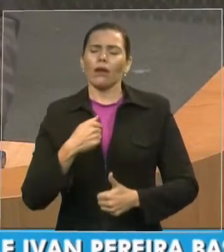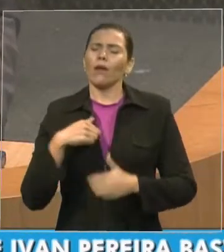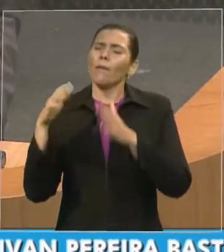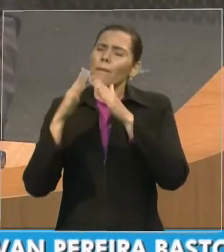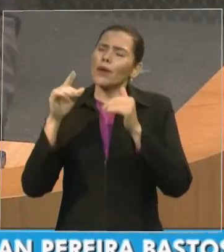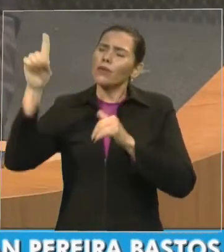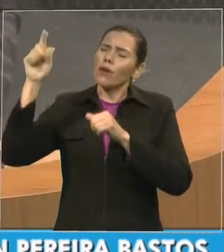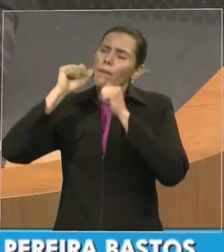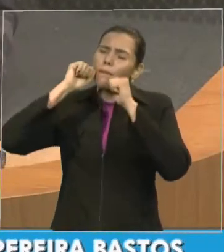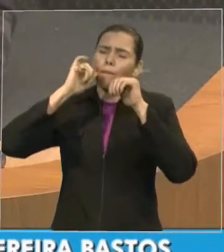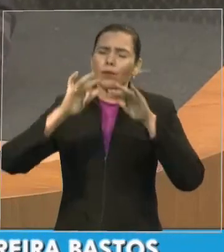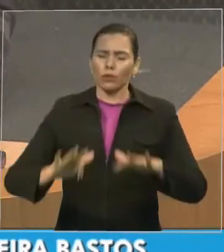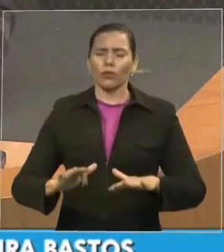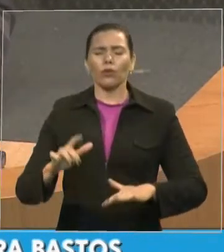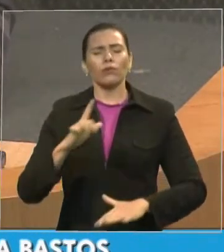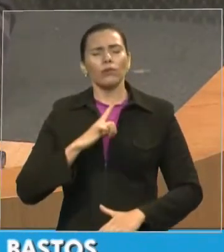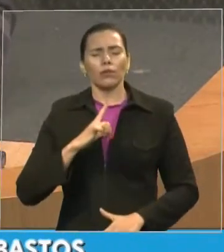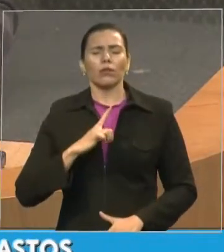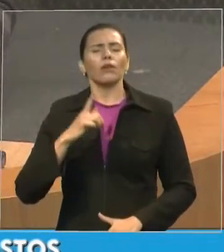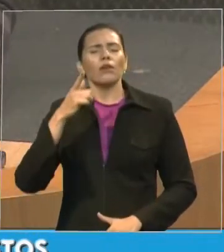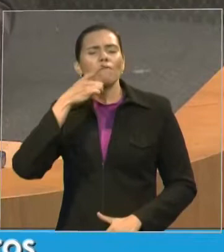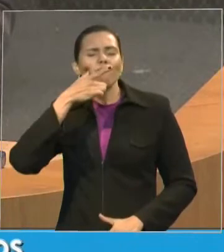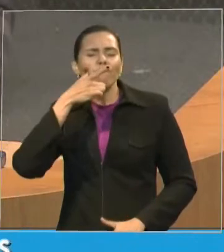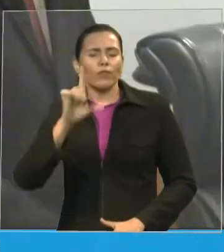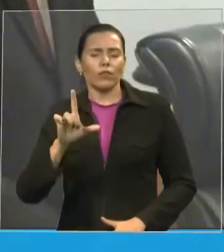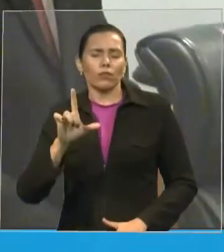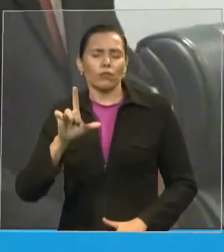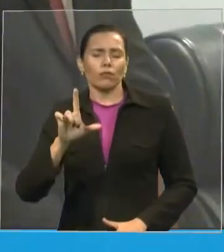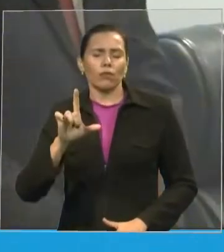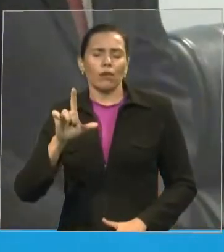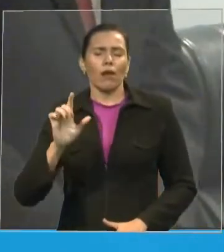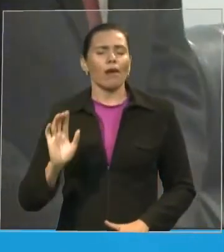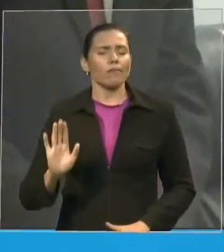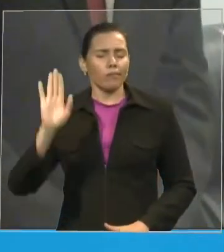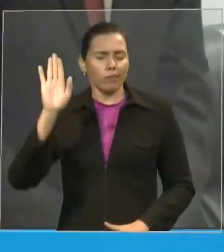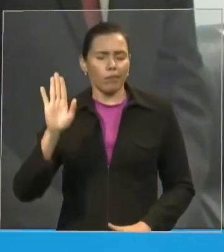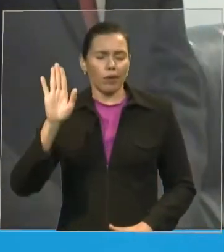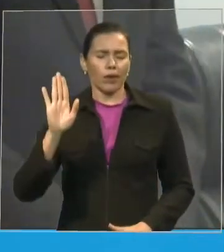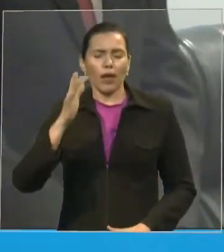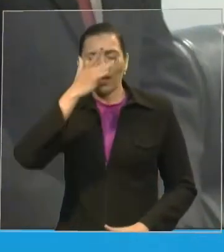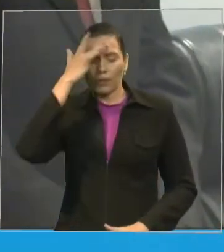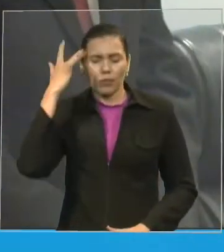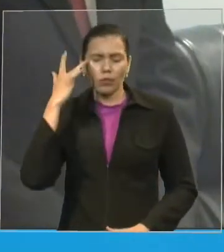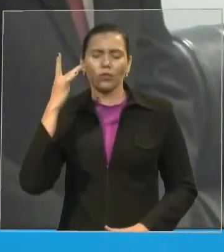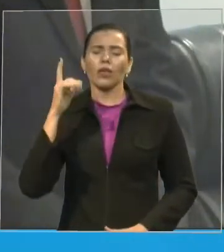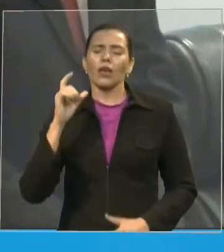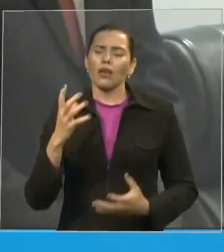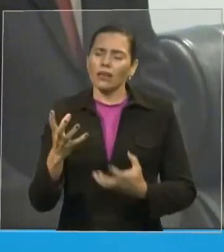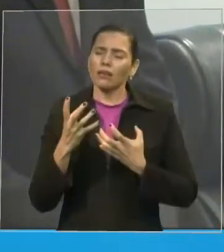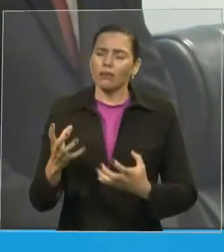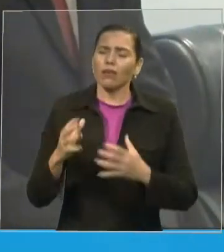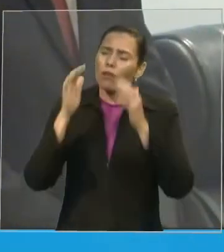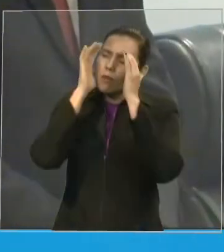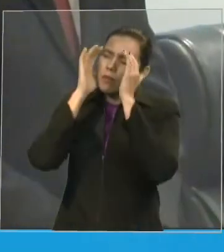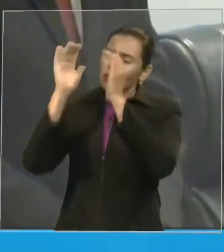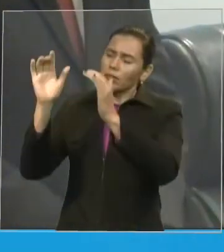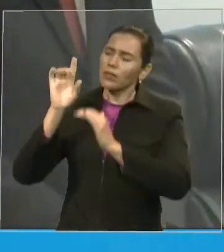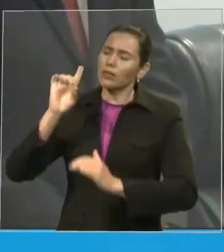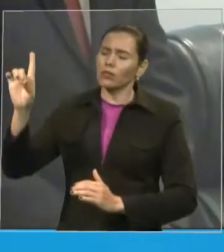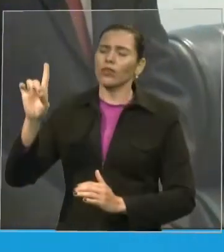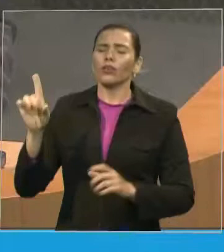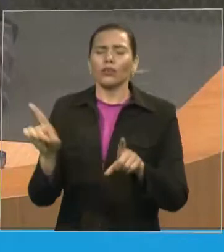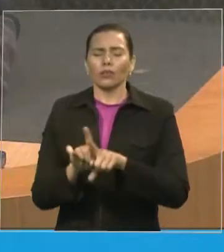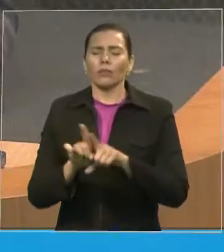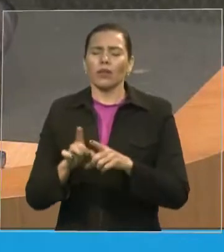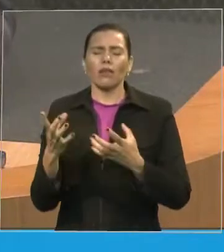que realmente colaborem contigo nessa jornada de fazer pessoas